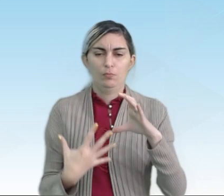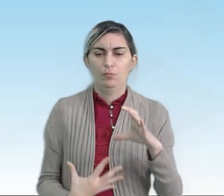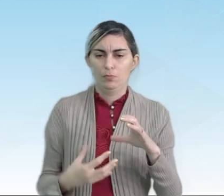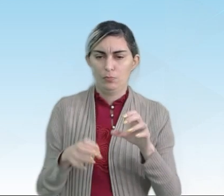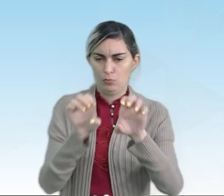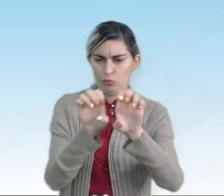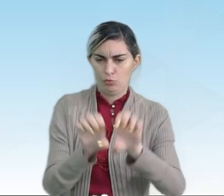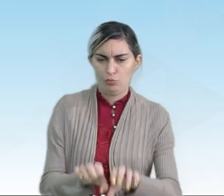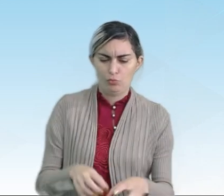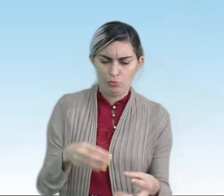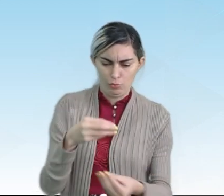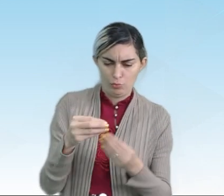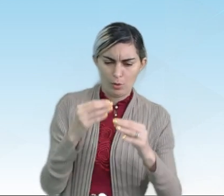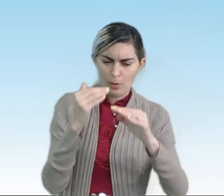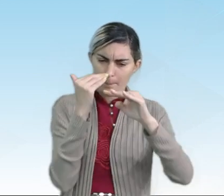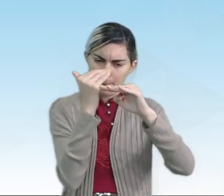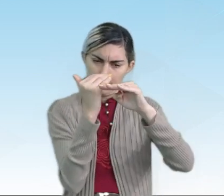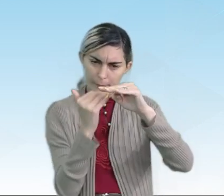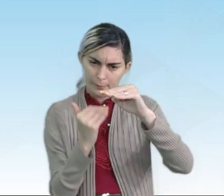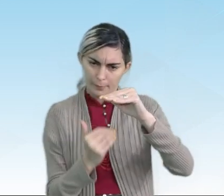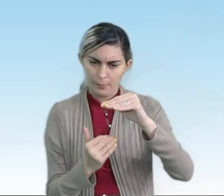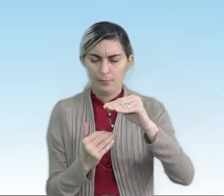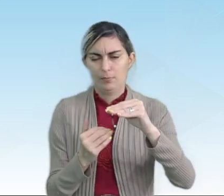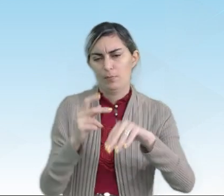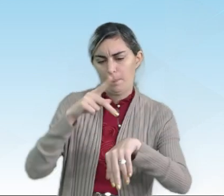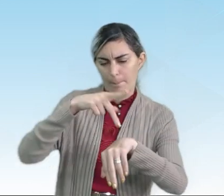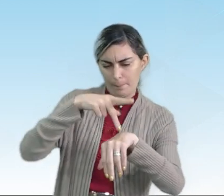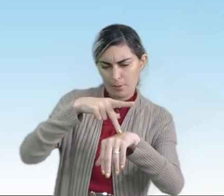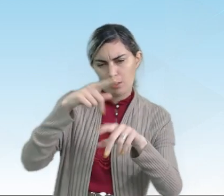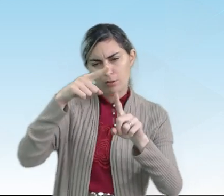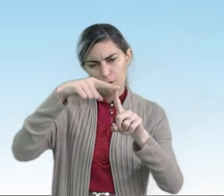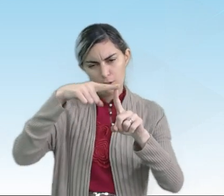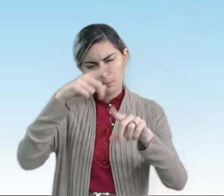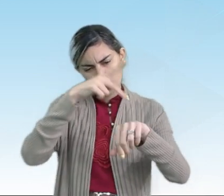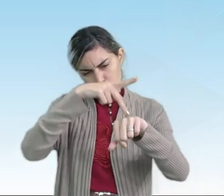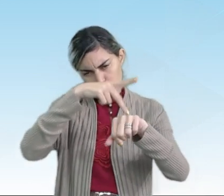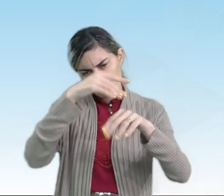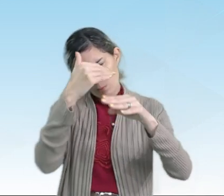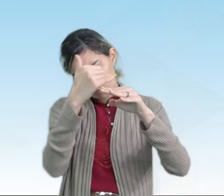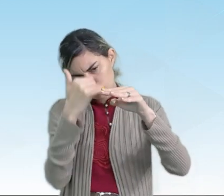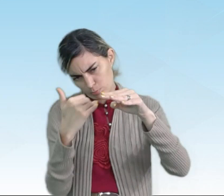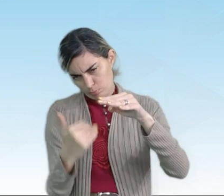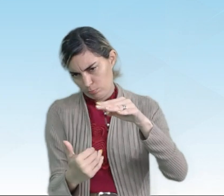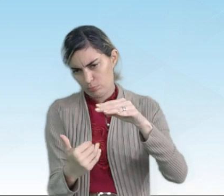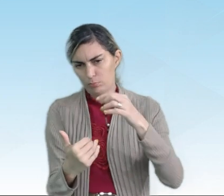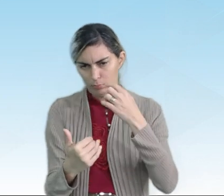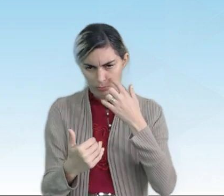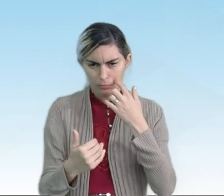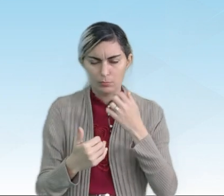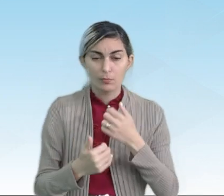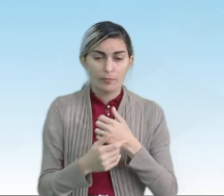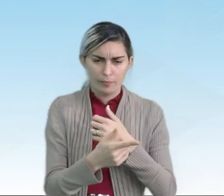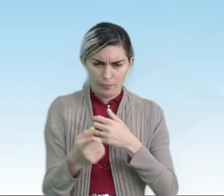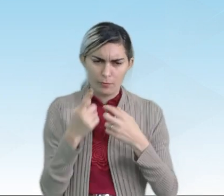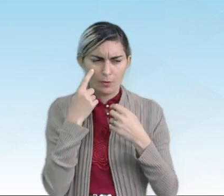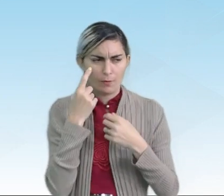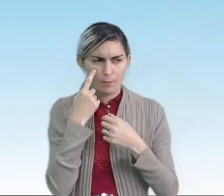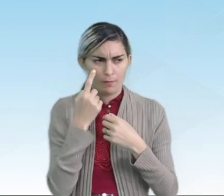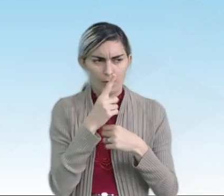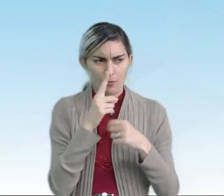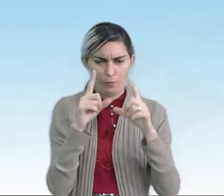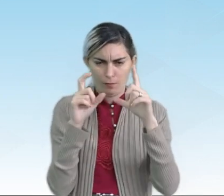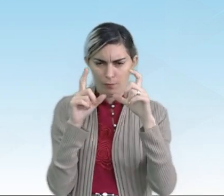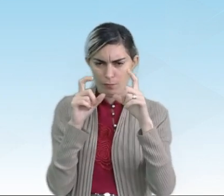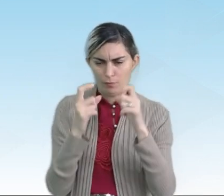estruturação em camadas, ou seja, é um tipo de rocha estratificada. Veja aí a figura